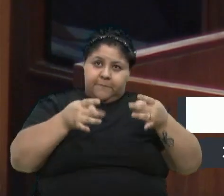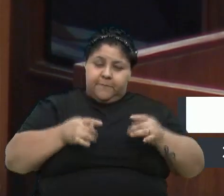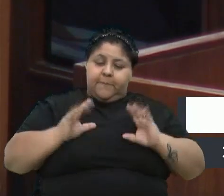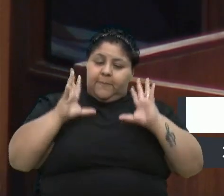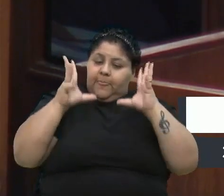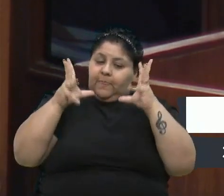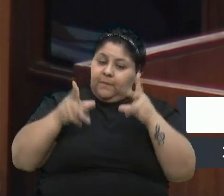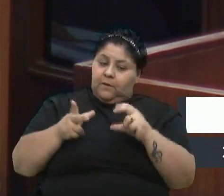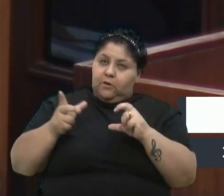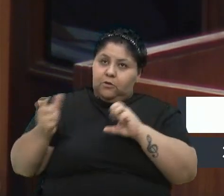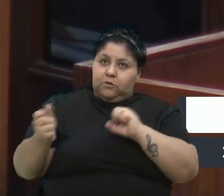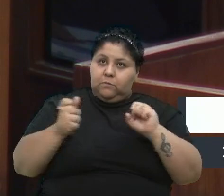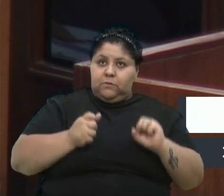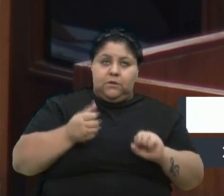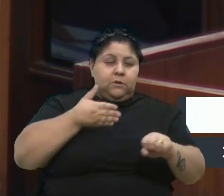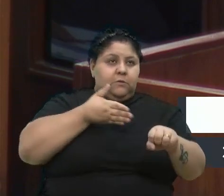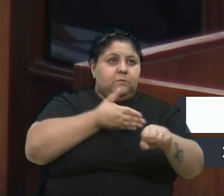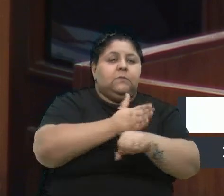todos que puderam participar,